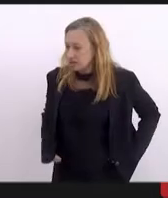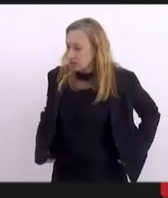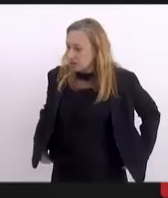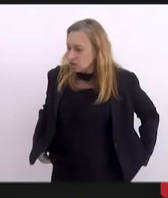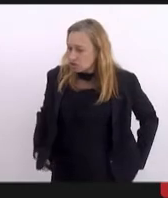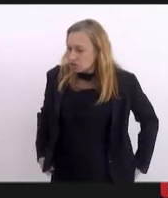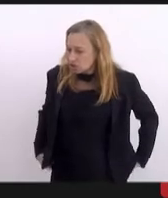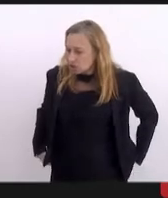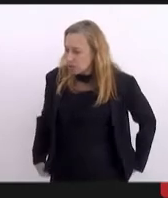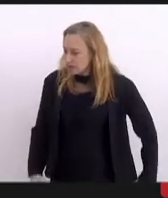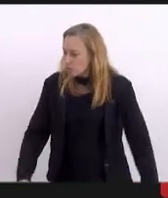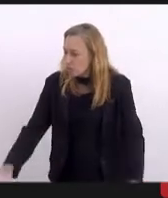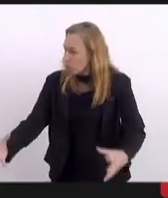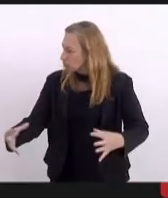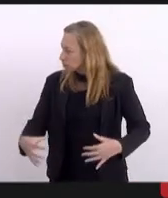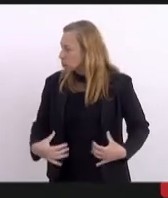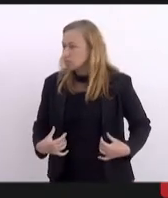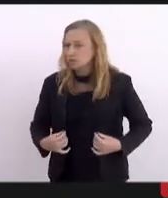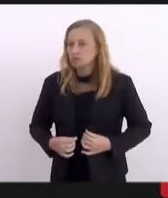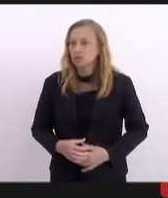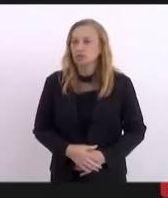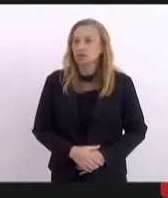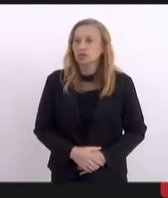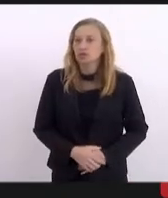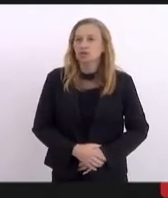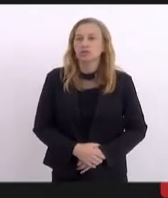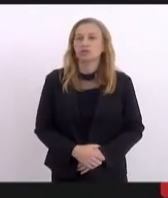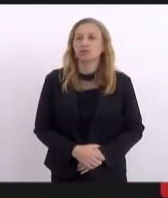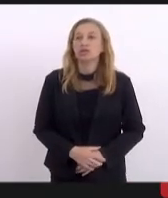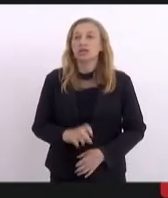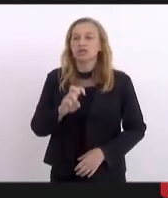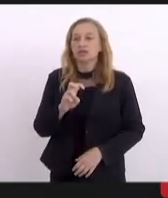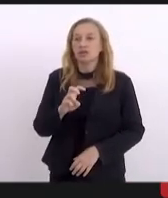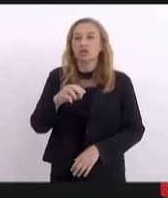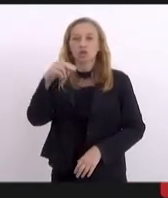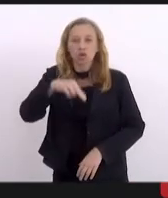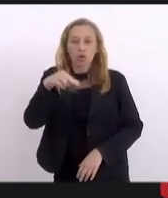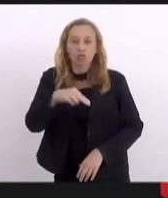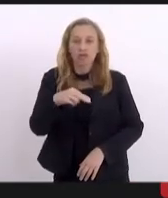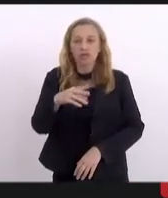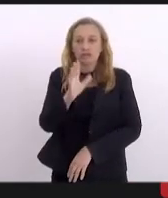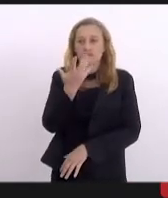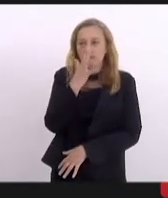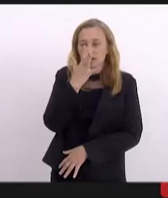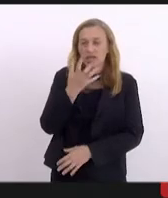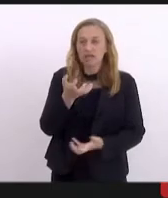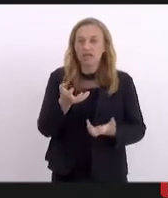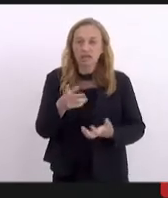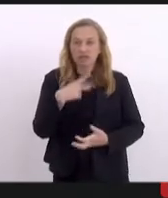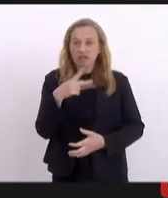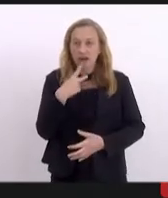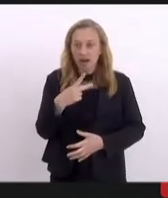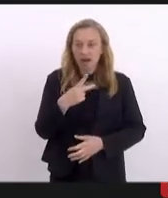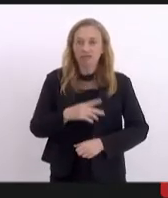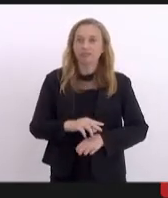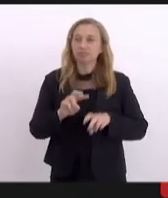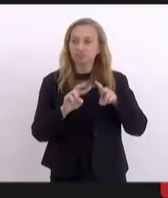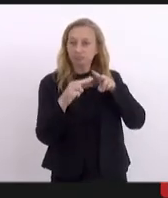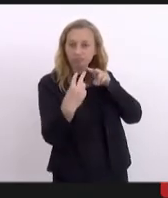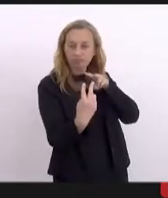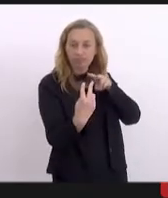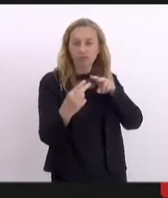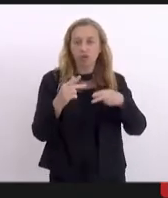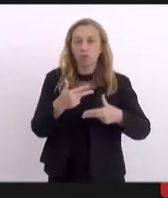Então, às 13h35 do dia 9 de fevereiro, pela plataforma digital Zoom,